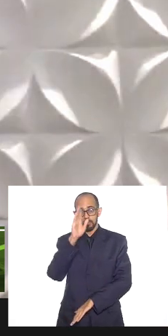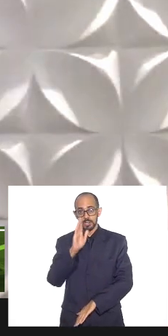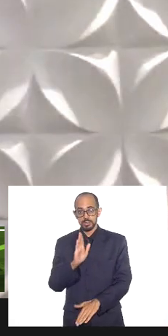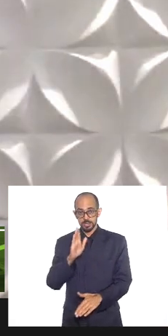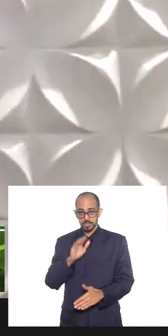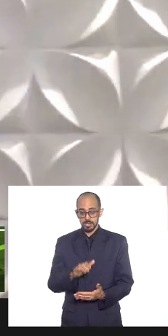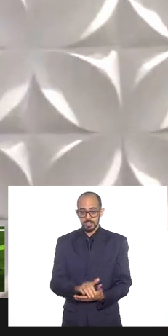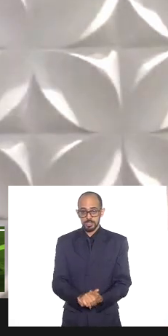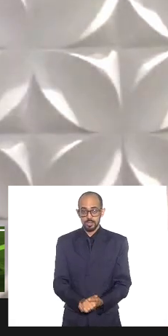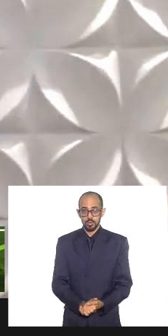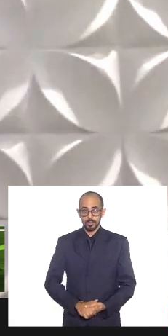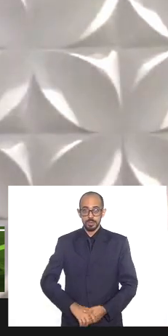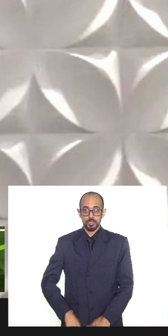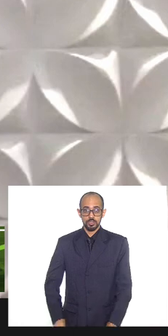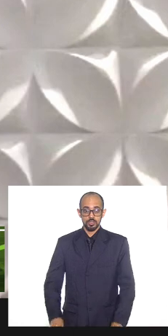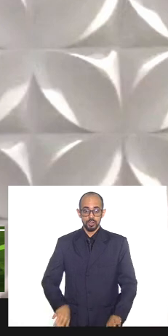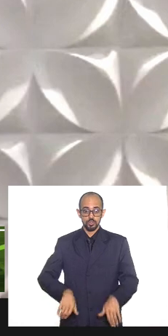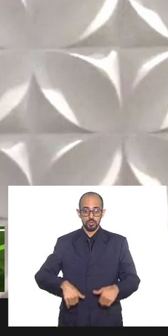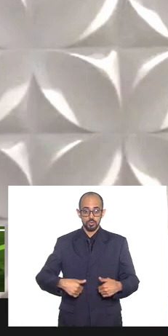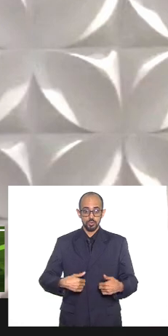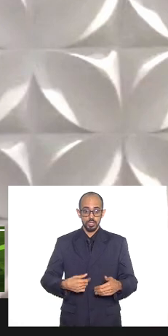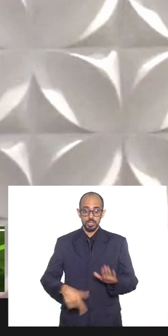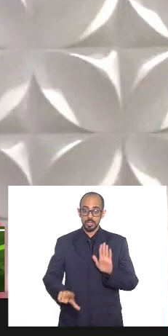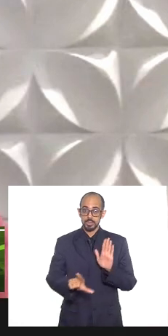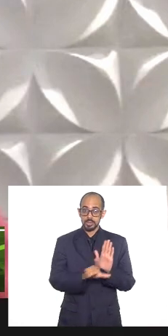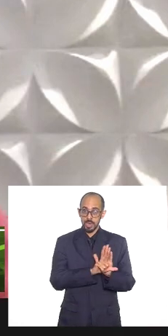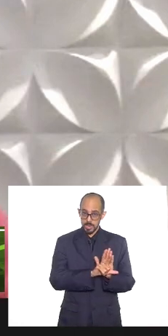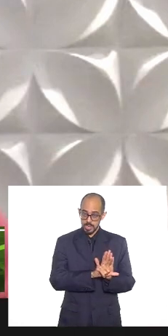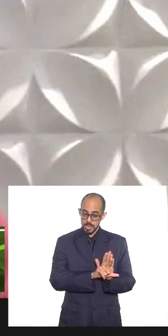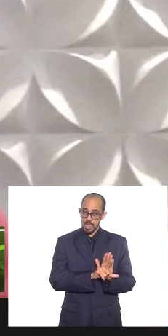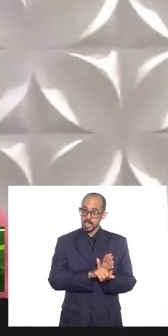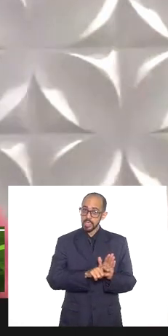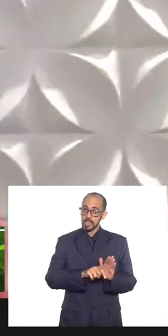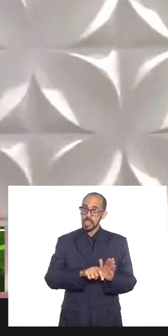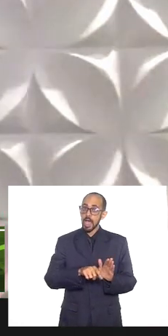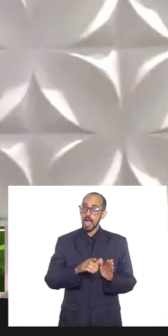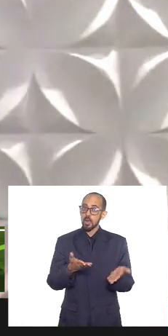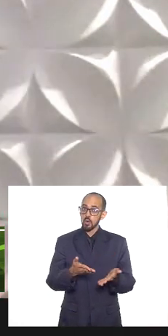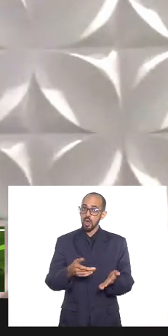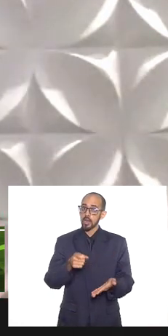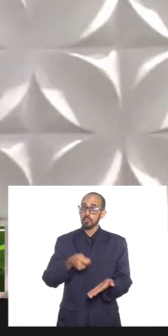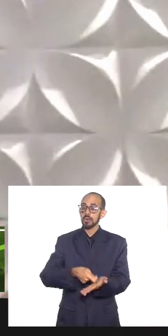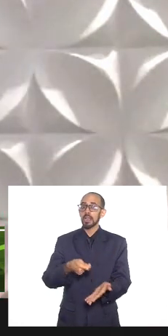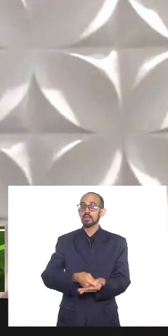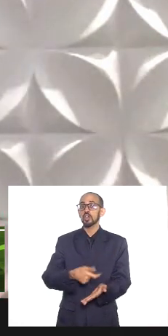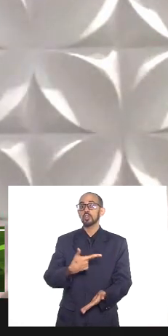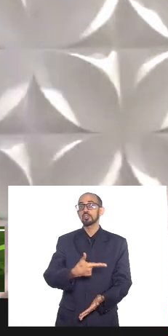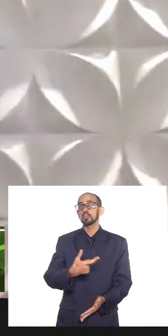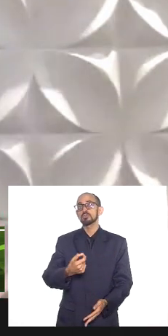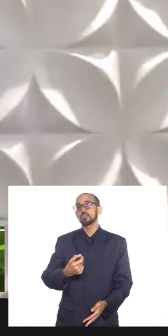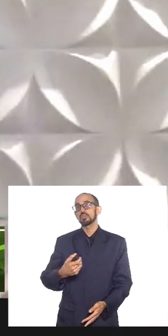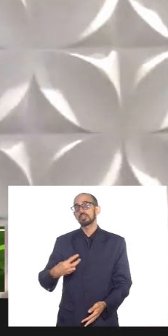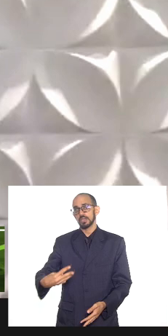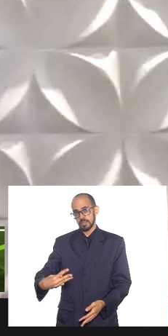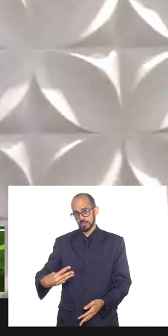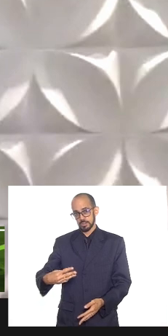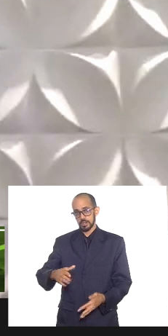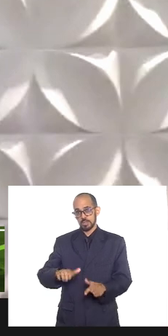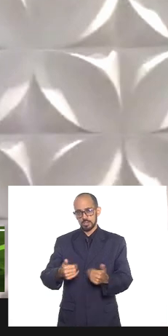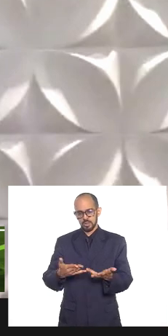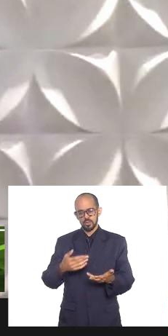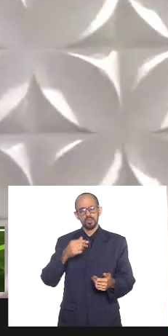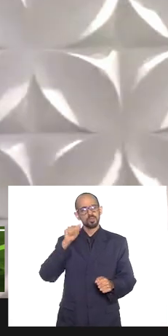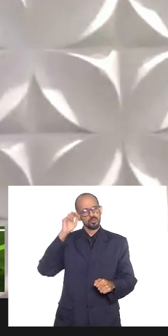essa lei se tornou obrigatória ela foi alterada e se tornou obrigatória então estou fazendo essa